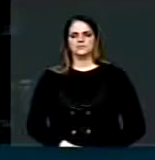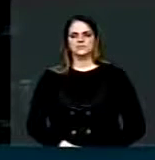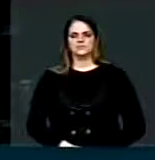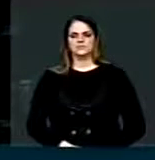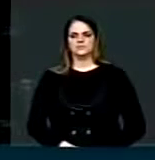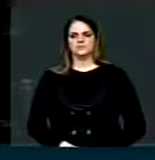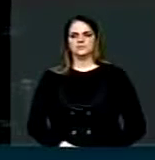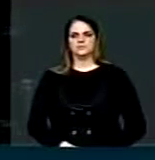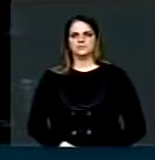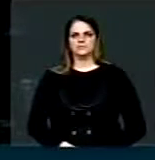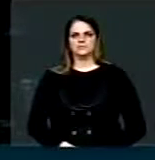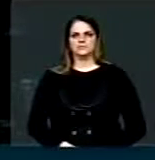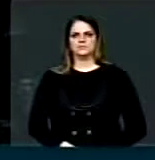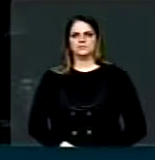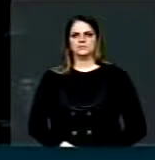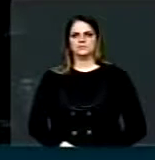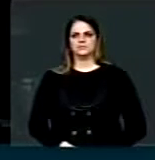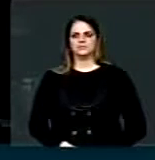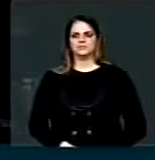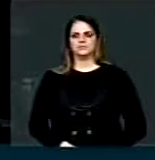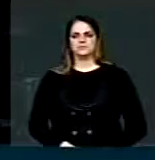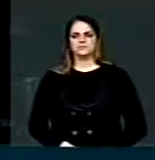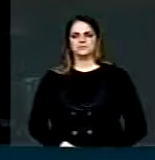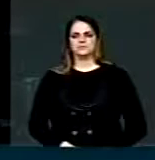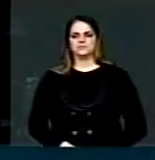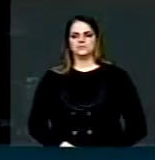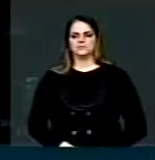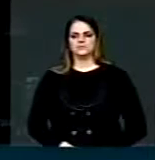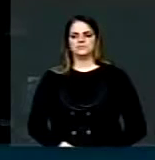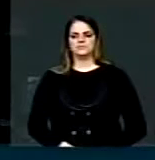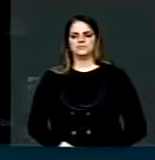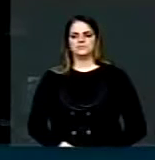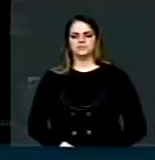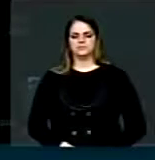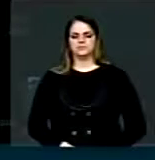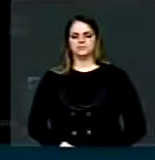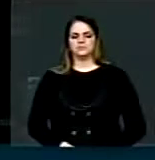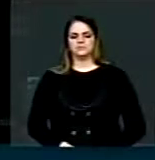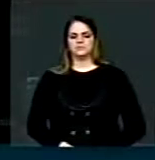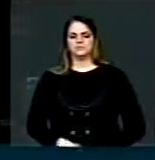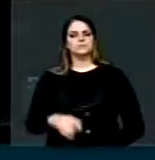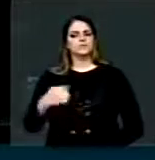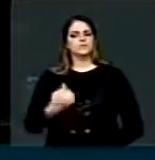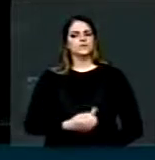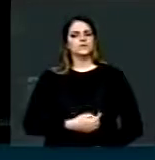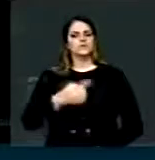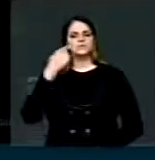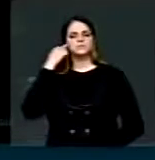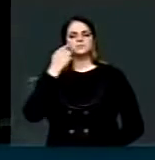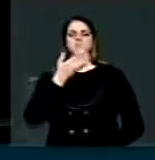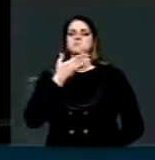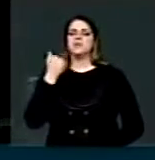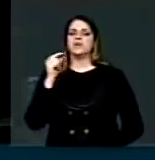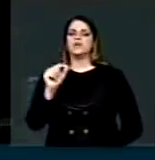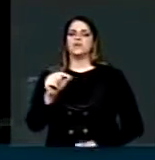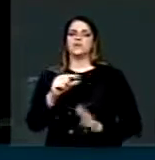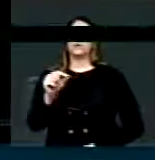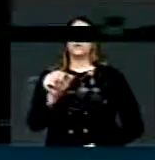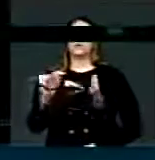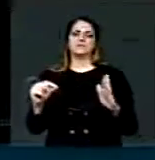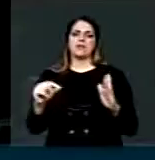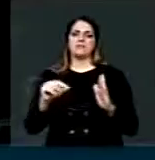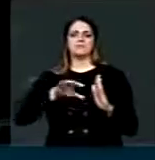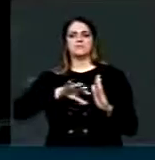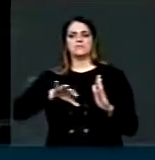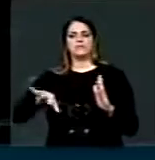mas todos os outros itens serão analisados nesse momento. Obrigado, repórter Paulo Bittar. São 5 horas e 37 minutos. O deputado